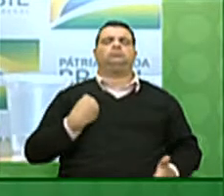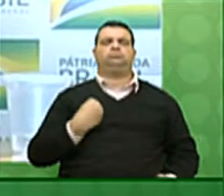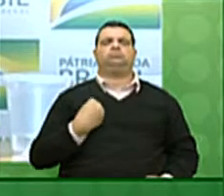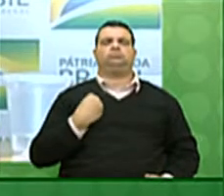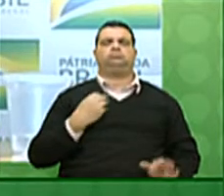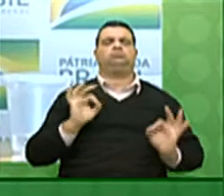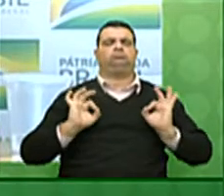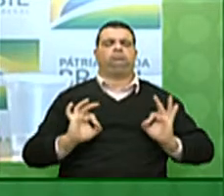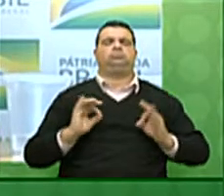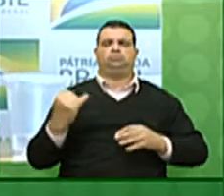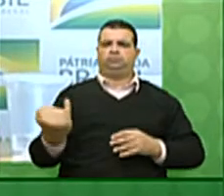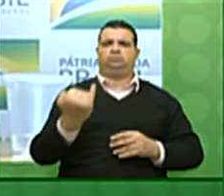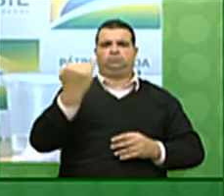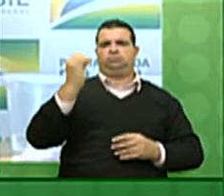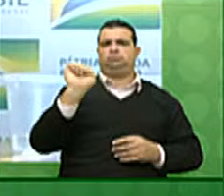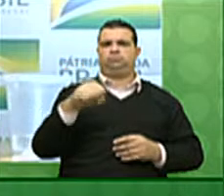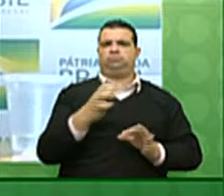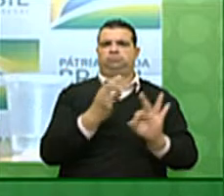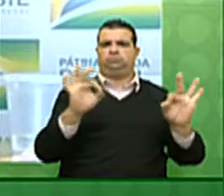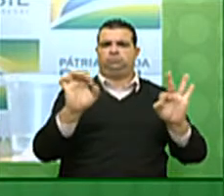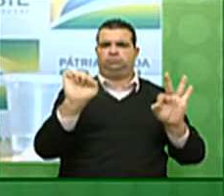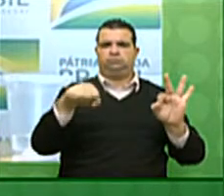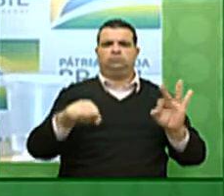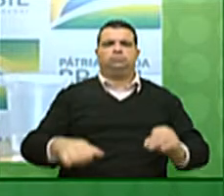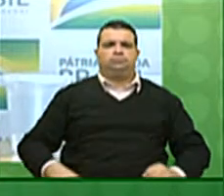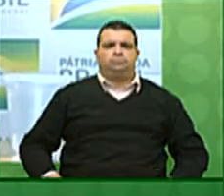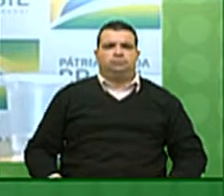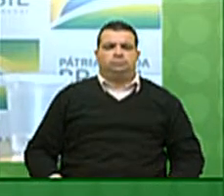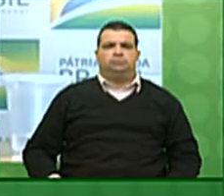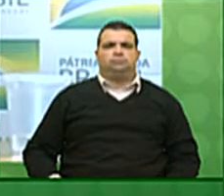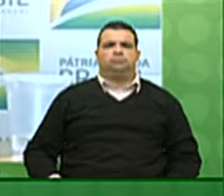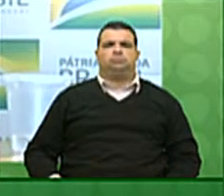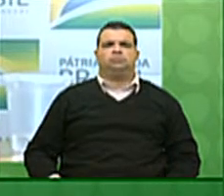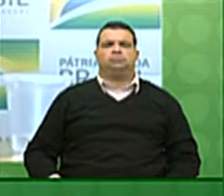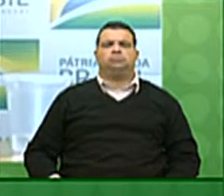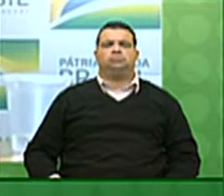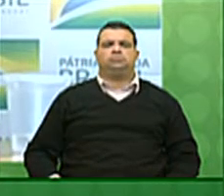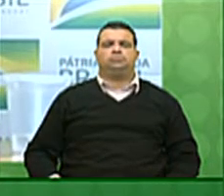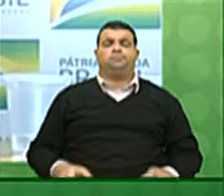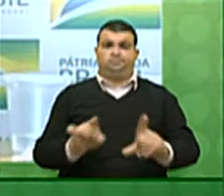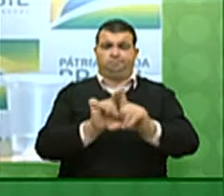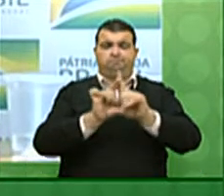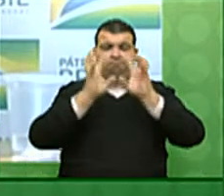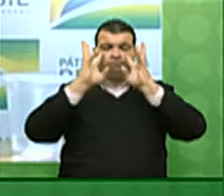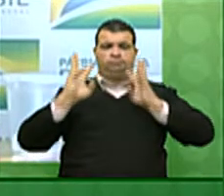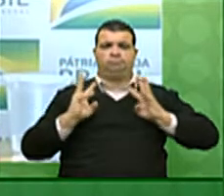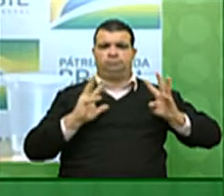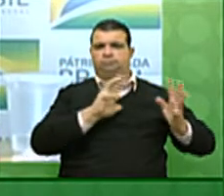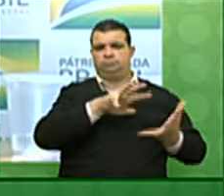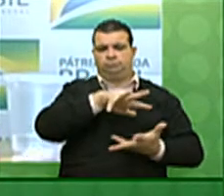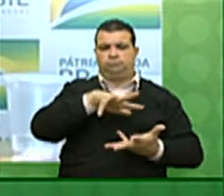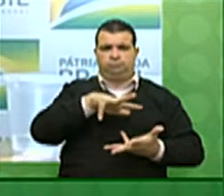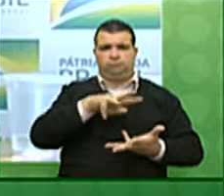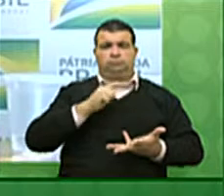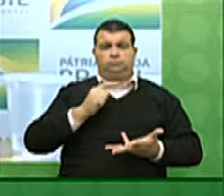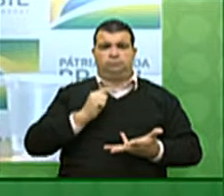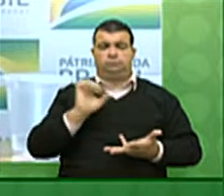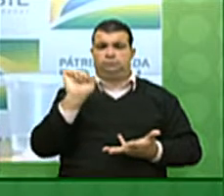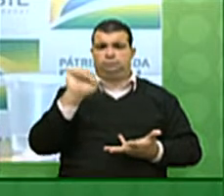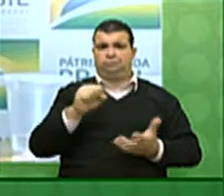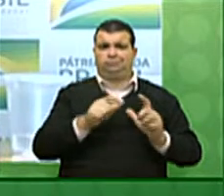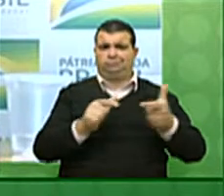importante e garantida. Não por acaso, as atenções do mundo se voltam